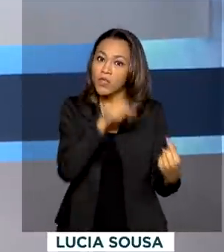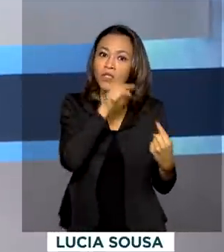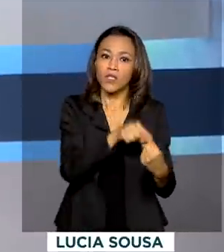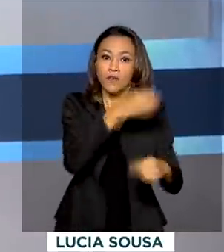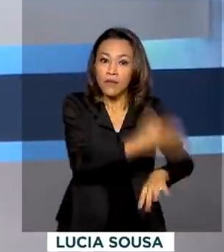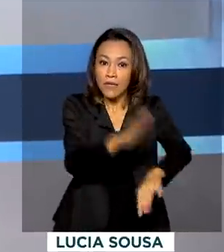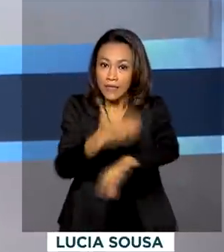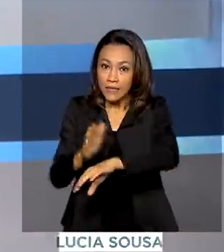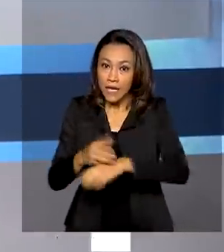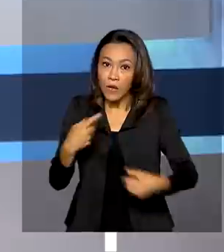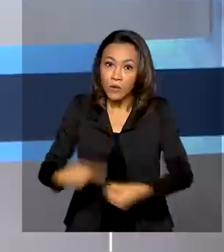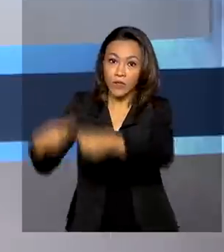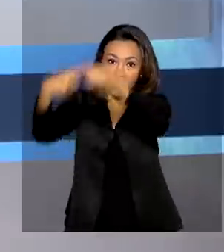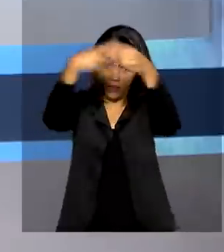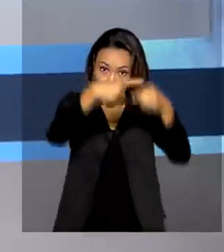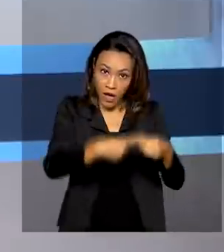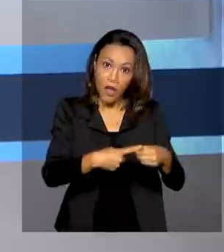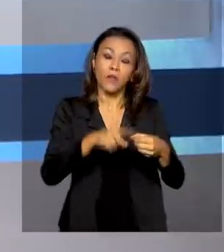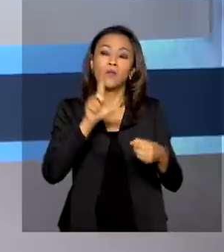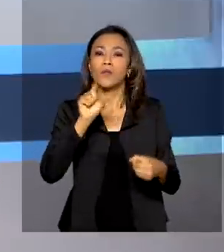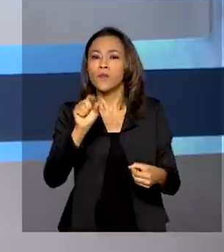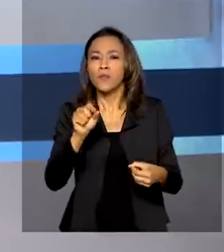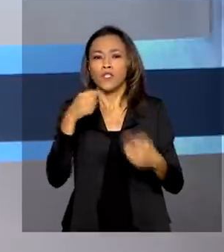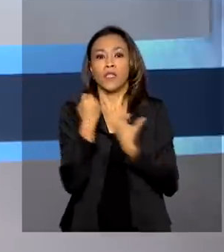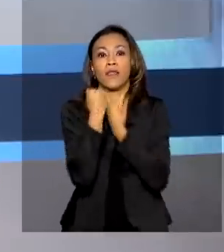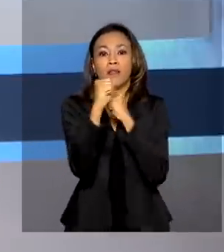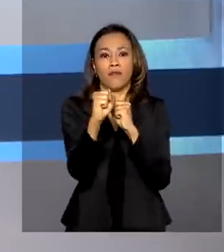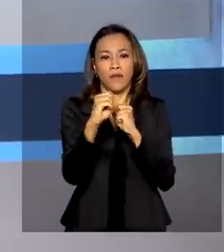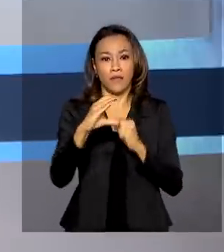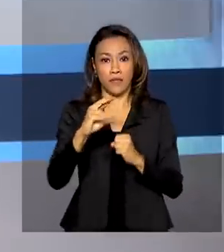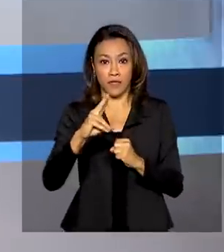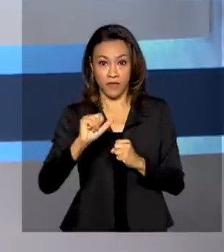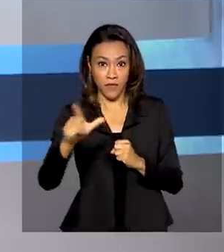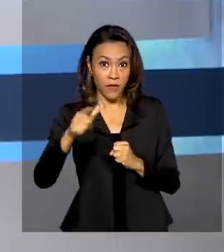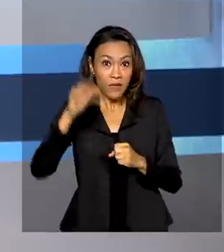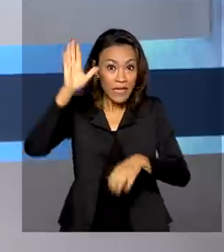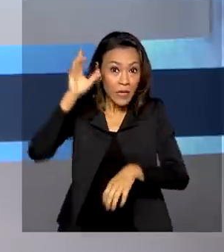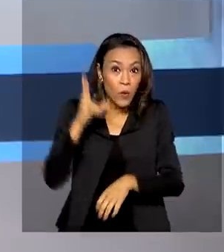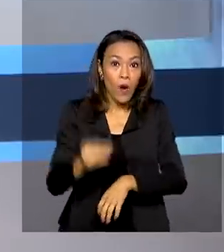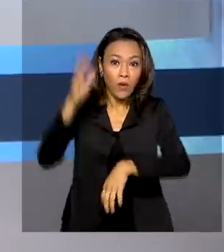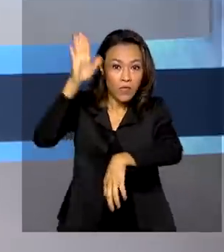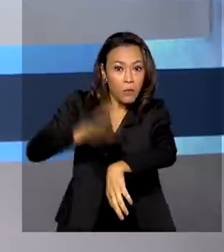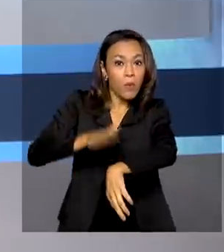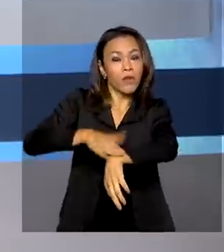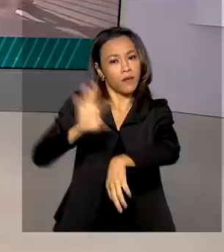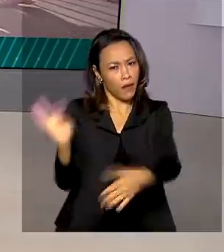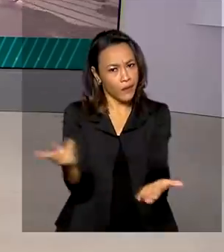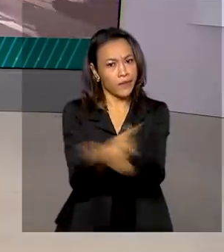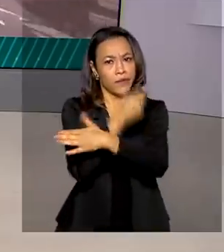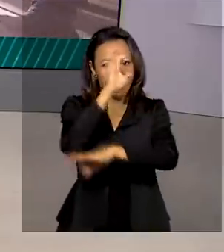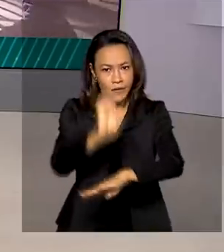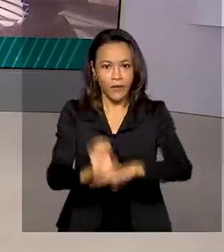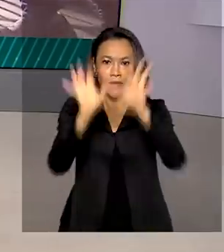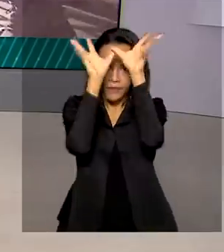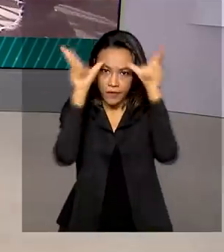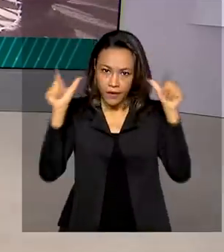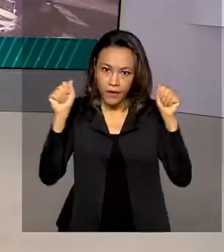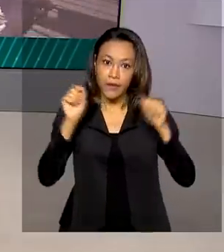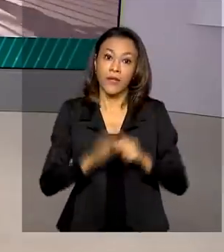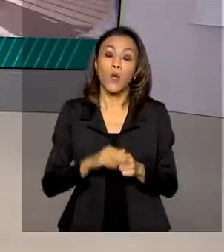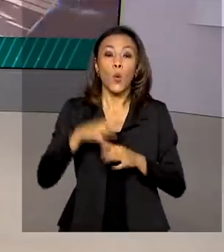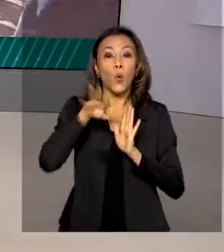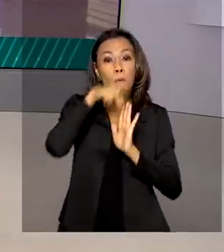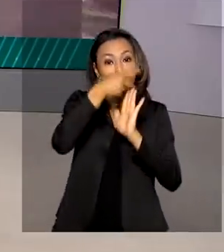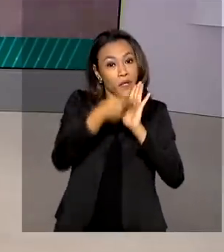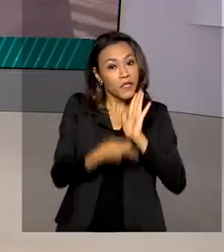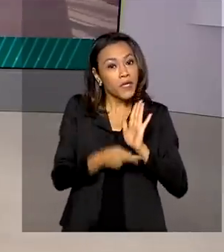municipais de defesa civil tão importantes, por exemplo, em momentos como esse que o Acre está enfrentando. O projeto ELOS